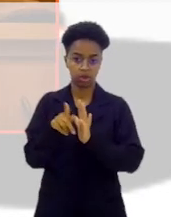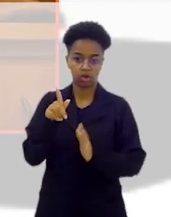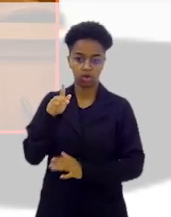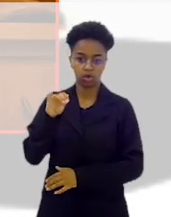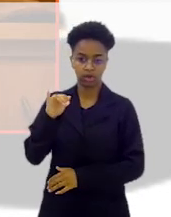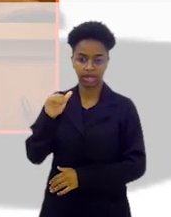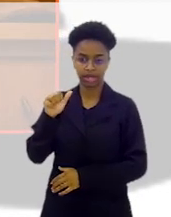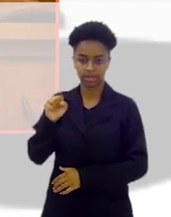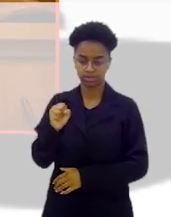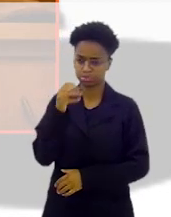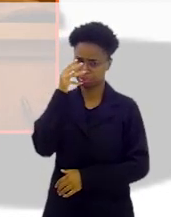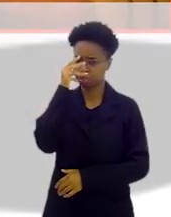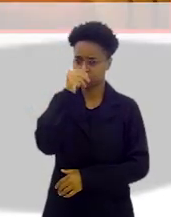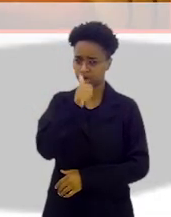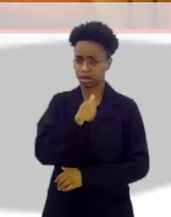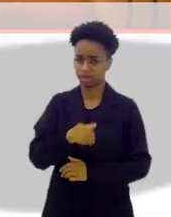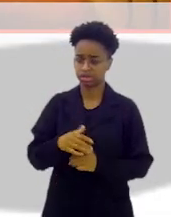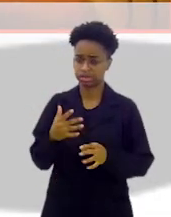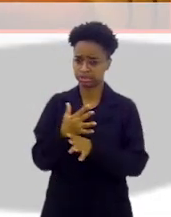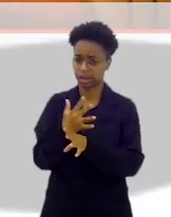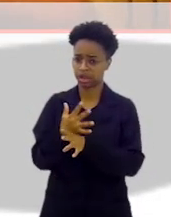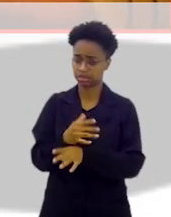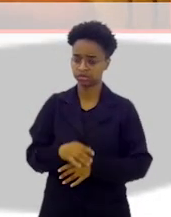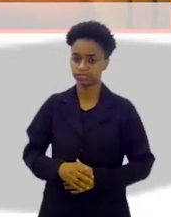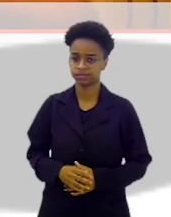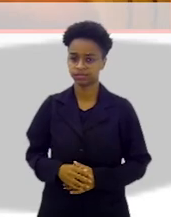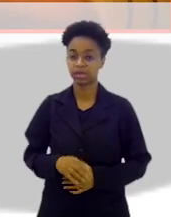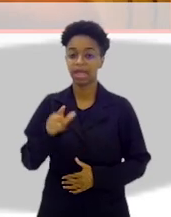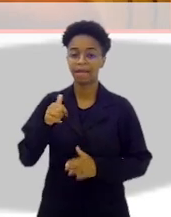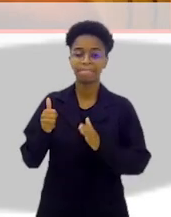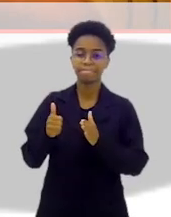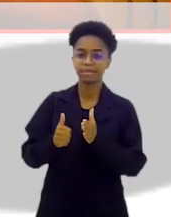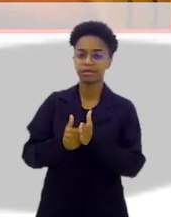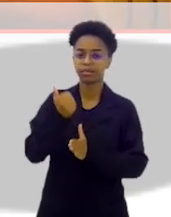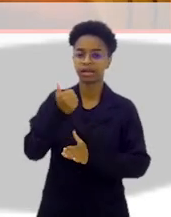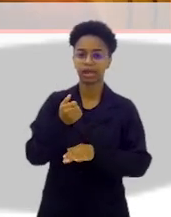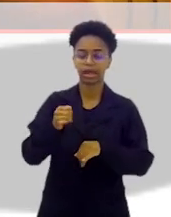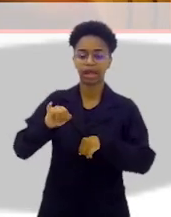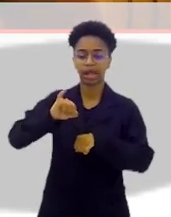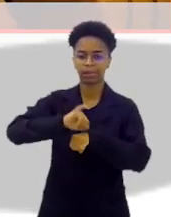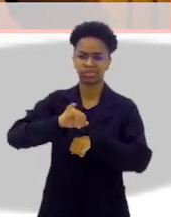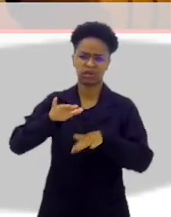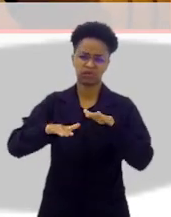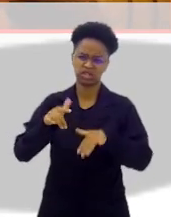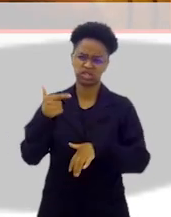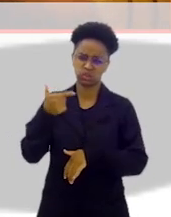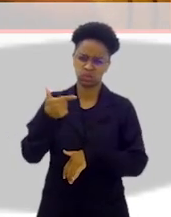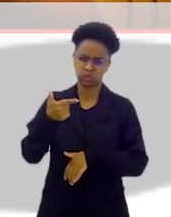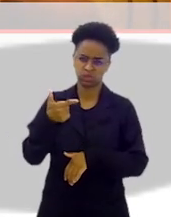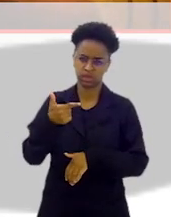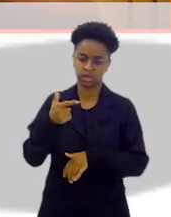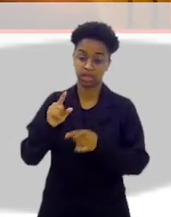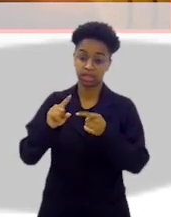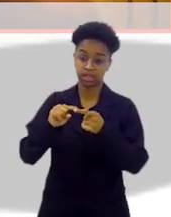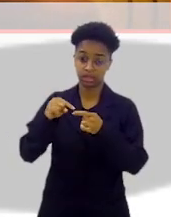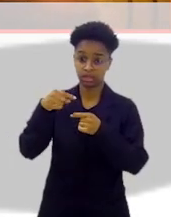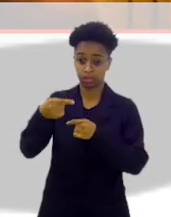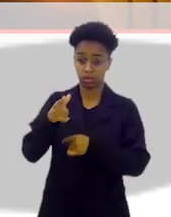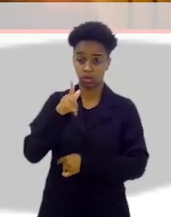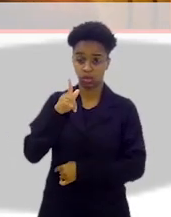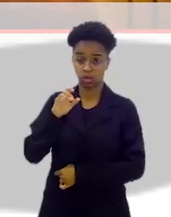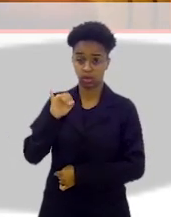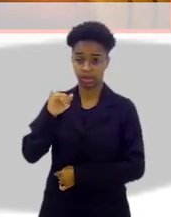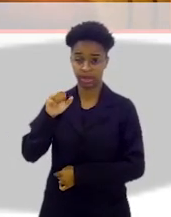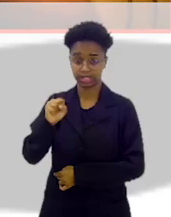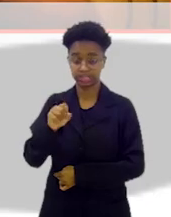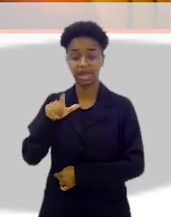magnífica, bonita. Foi a primeira capital, talvez a segunda, depois de Goiás